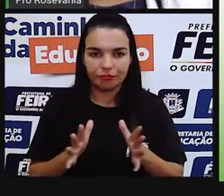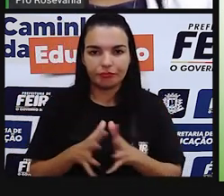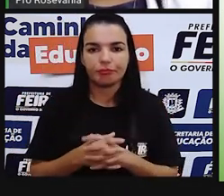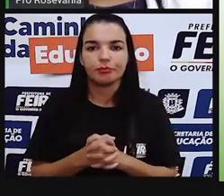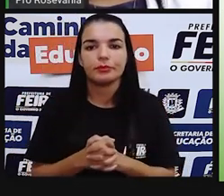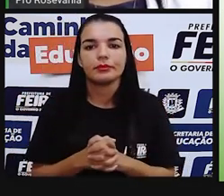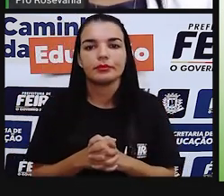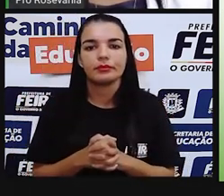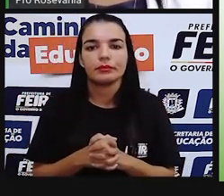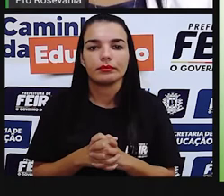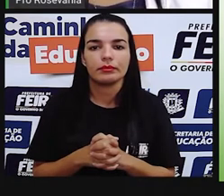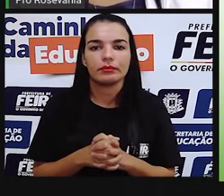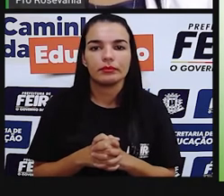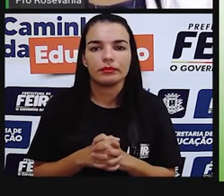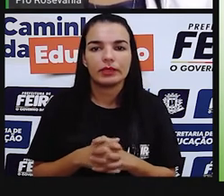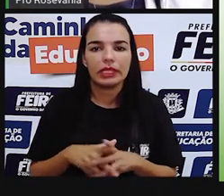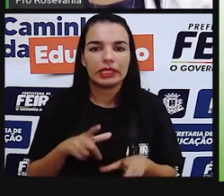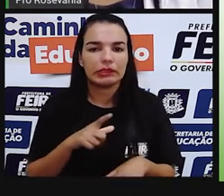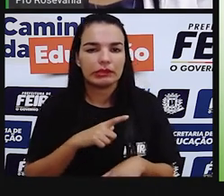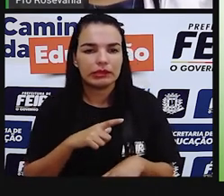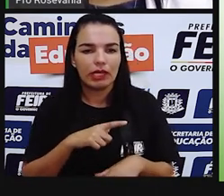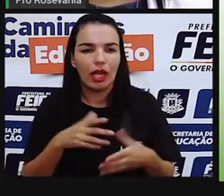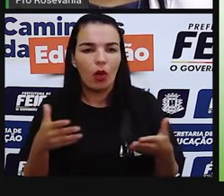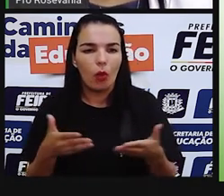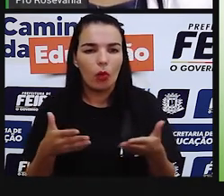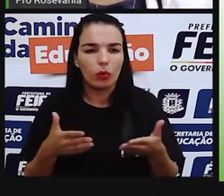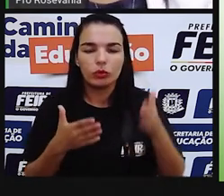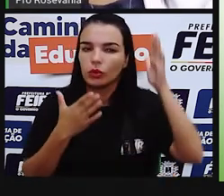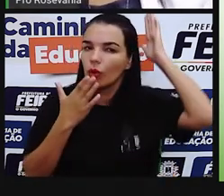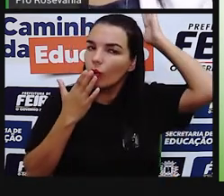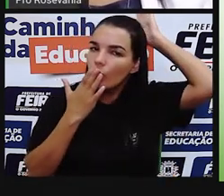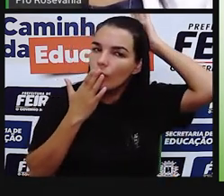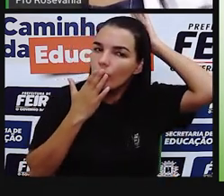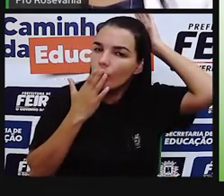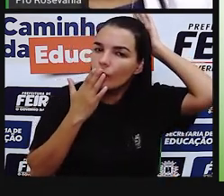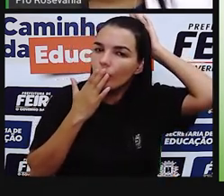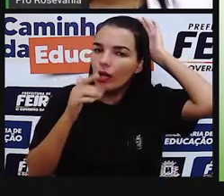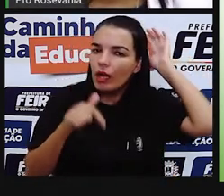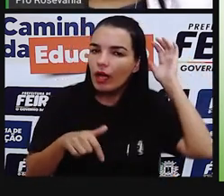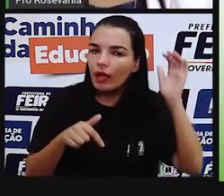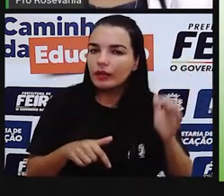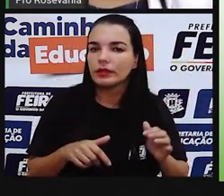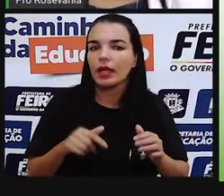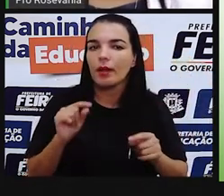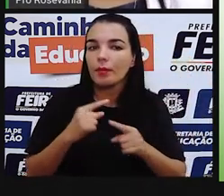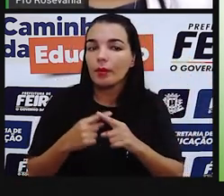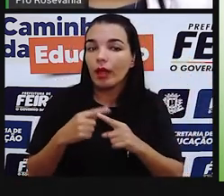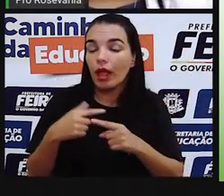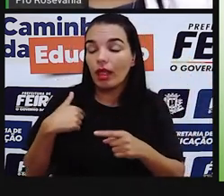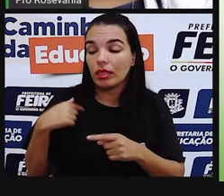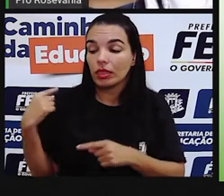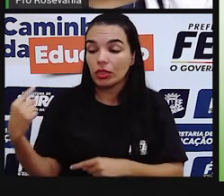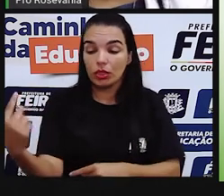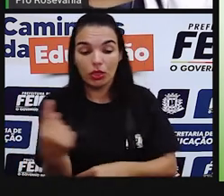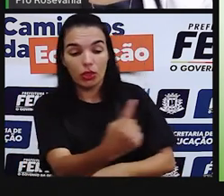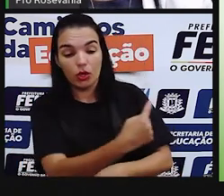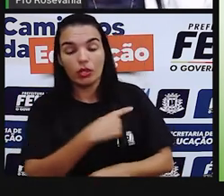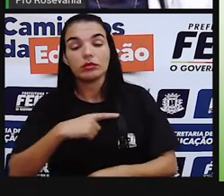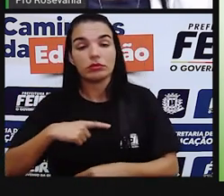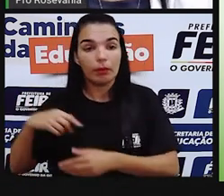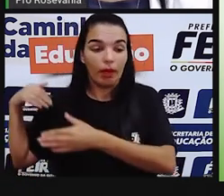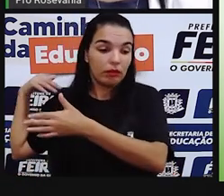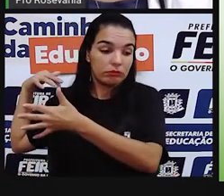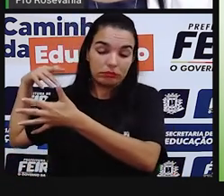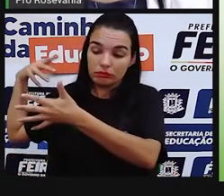e a gente tem nojo no nosso país, eles não são os povos indígenas de época, eles são descendentes dos habitantes nativos que vivem aqui,